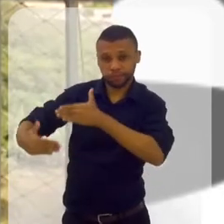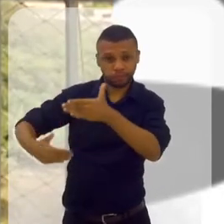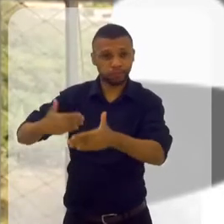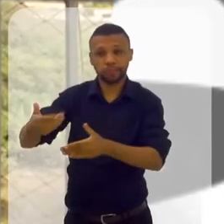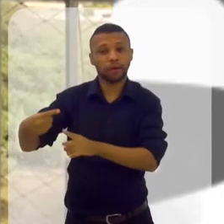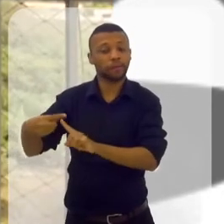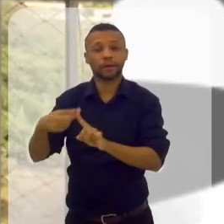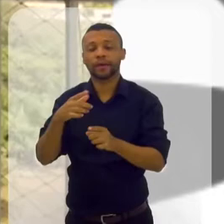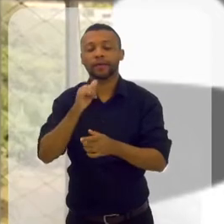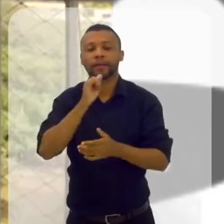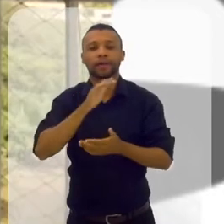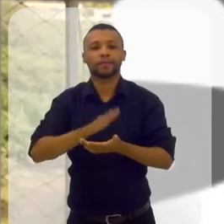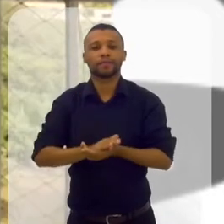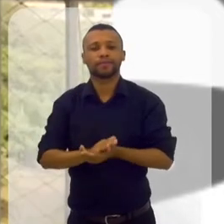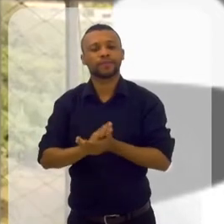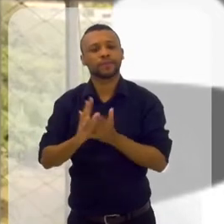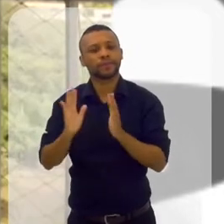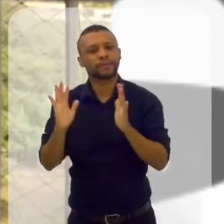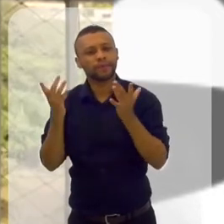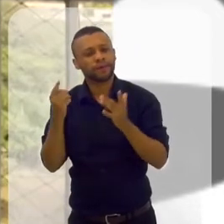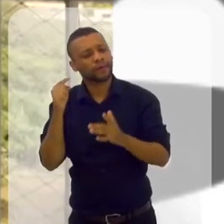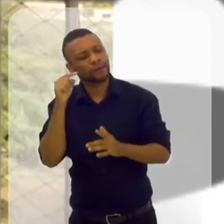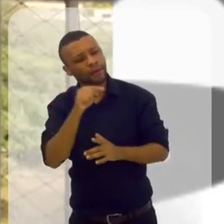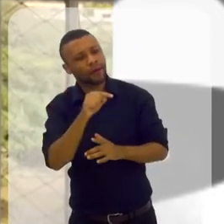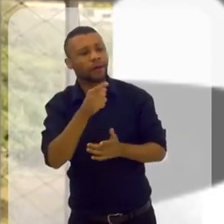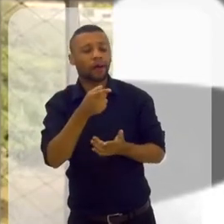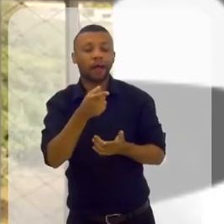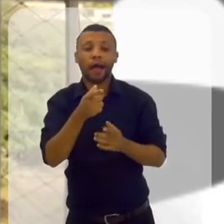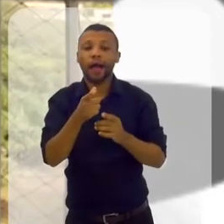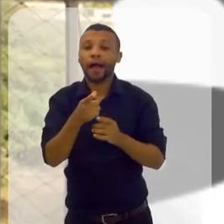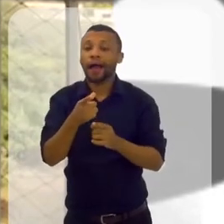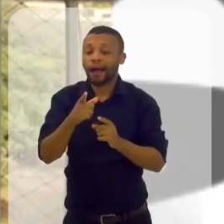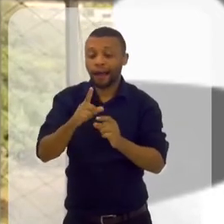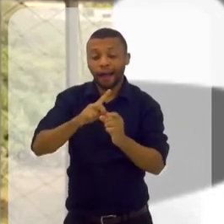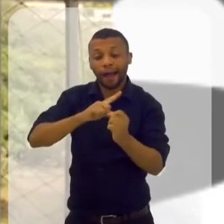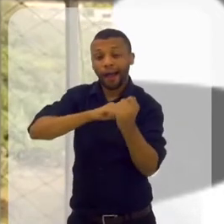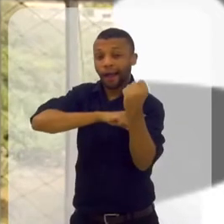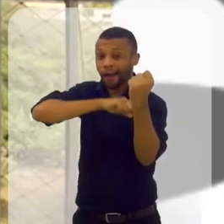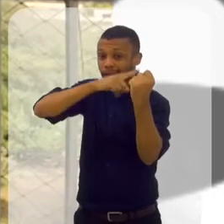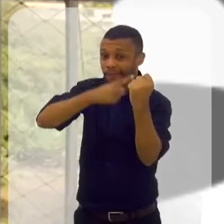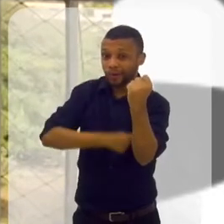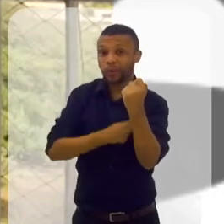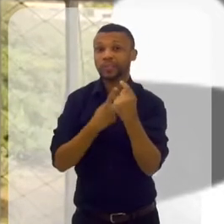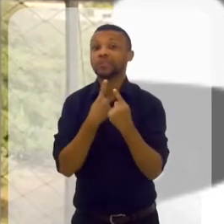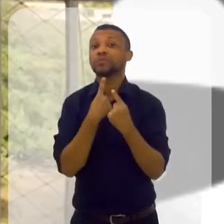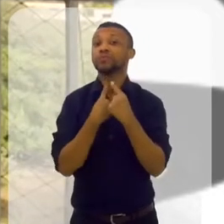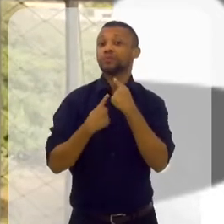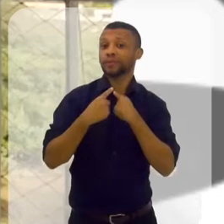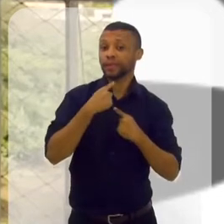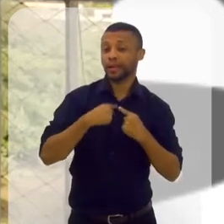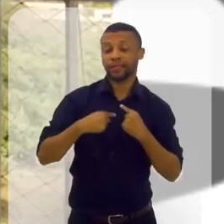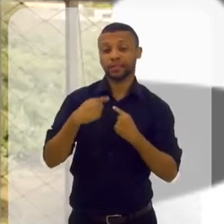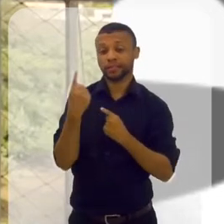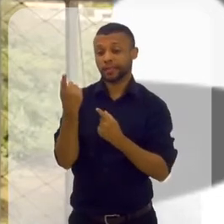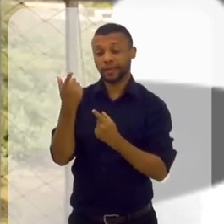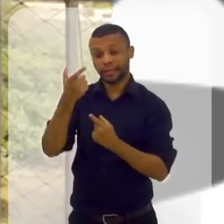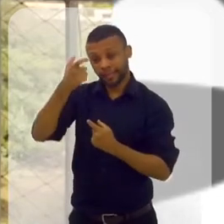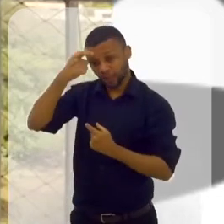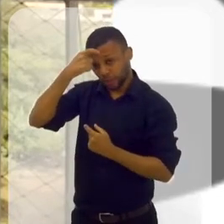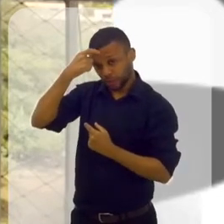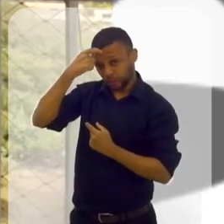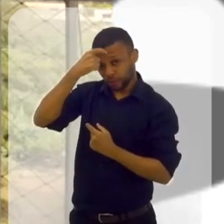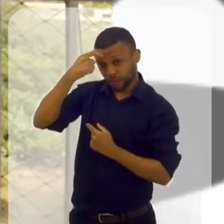a força de vontade, todo mundo fala, olha, você não muda porque você não tem força de vontade. A força de vontade está na nossa parte consciente.